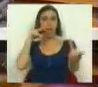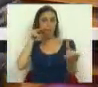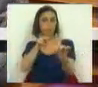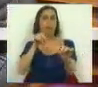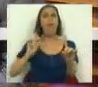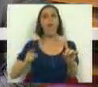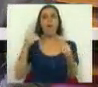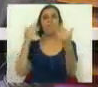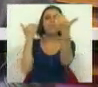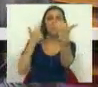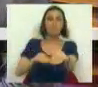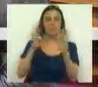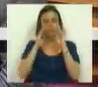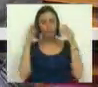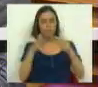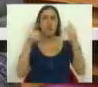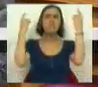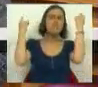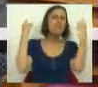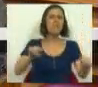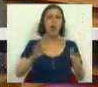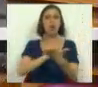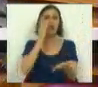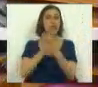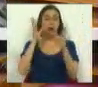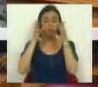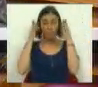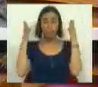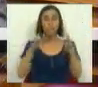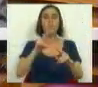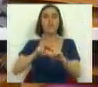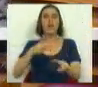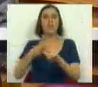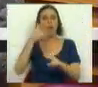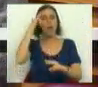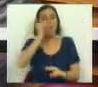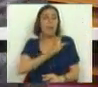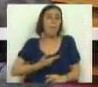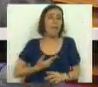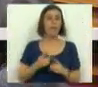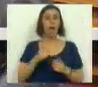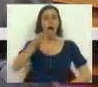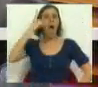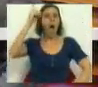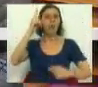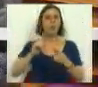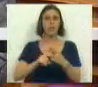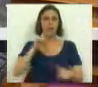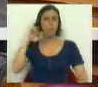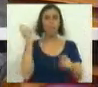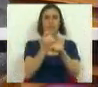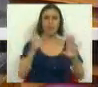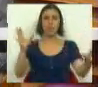é um paradigma estritamente vocacionado, estritamente centrado no reforço de uma ideia mítica de autoridade e de